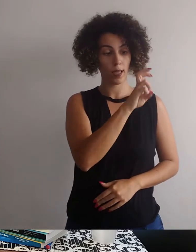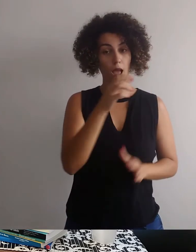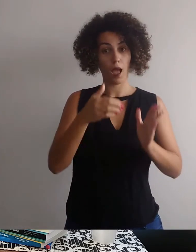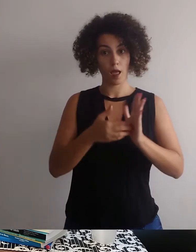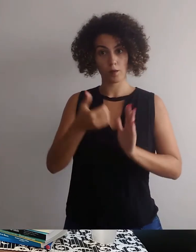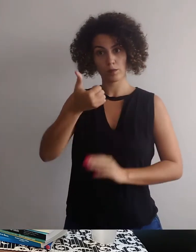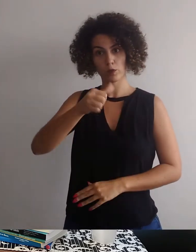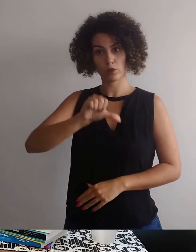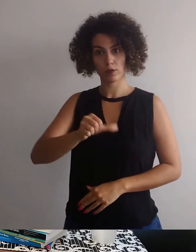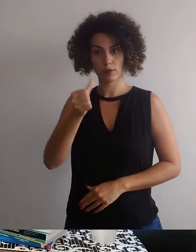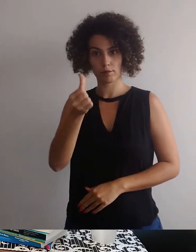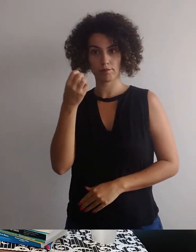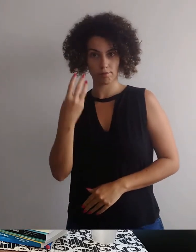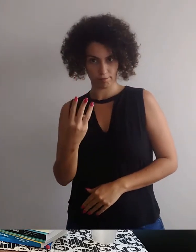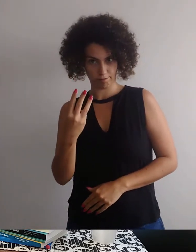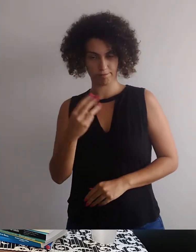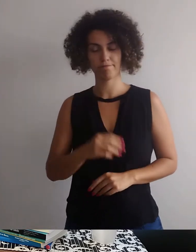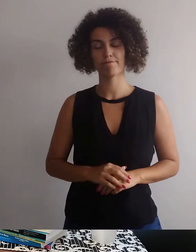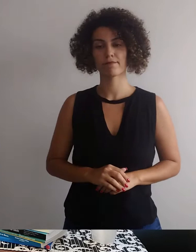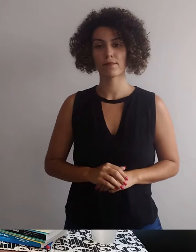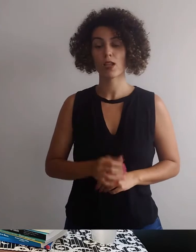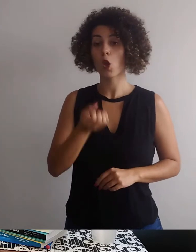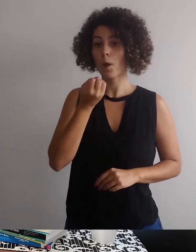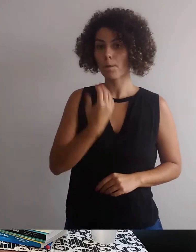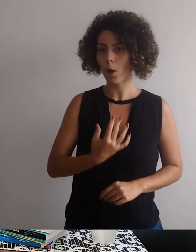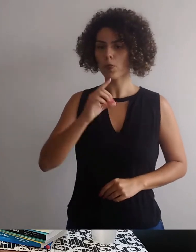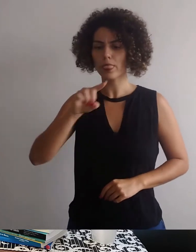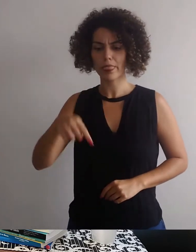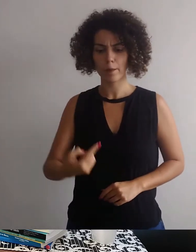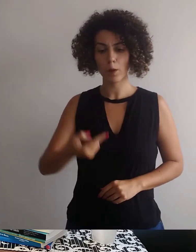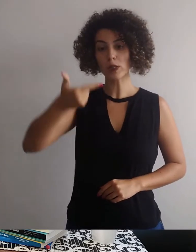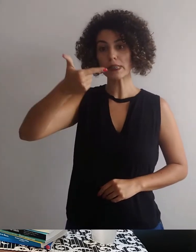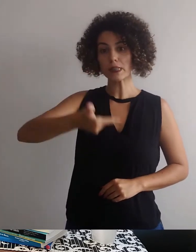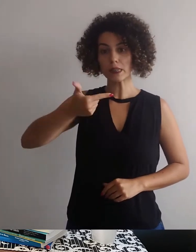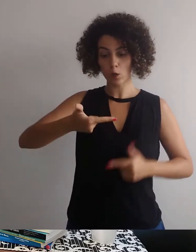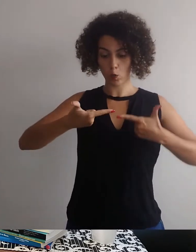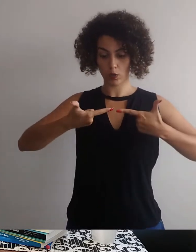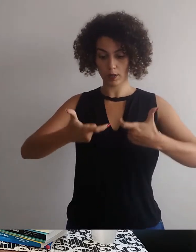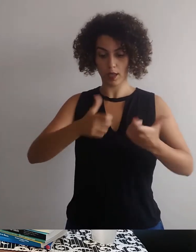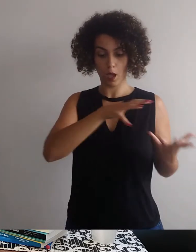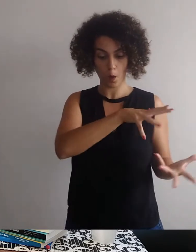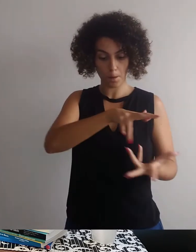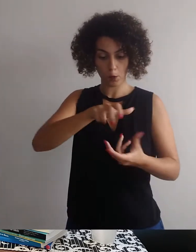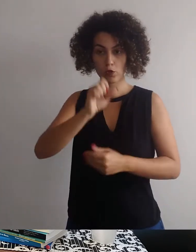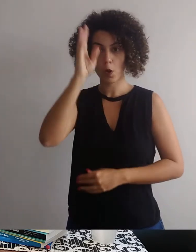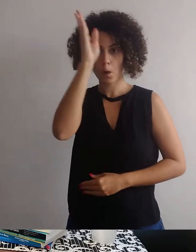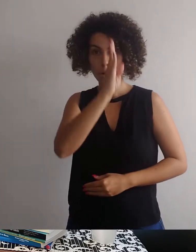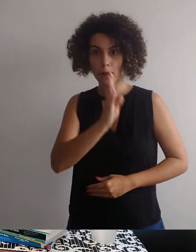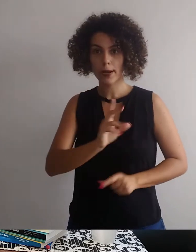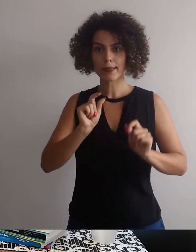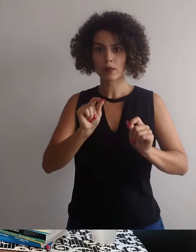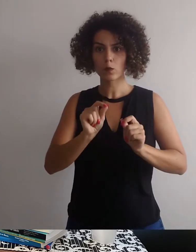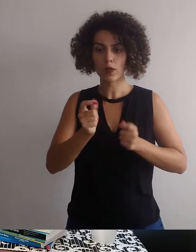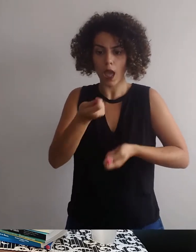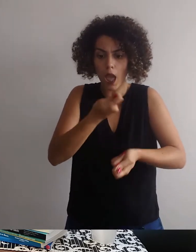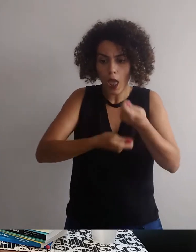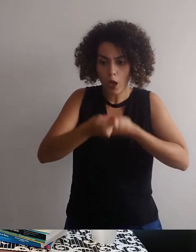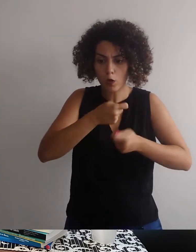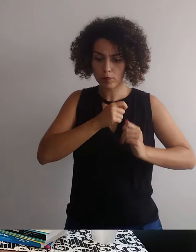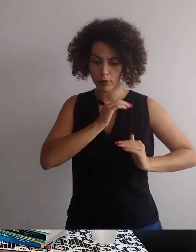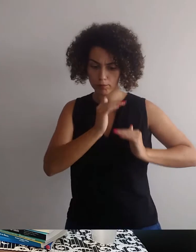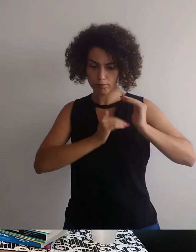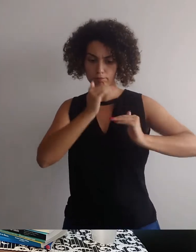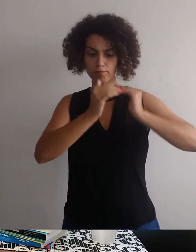até 1963. Bom, depois da Segunda Guerra Mundial, o Brasil passou por um crescimento econômico